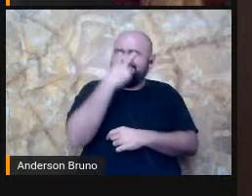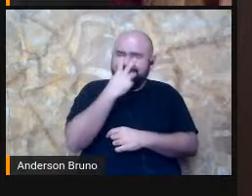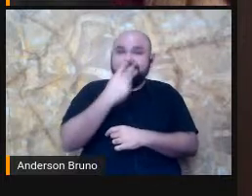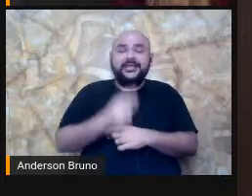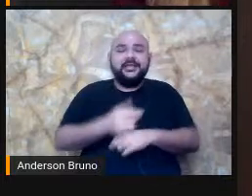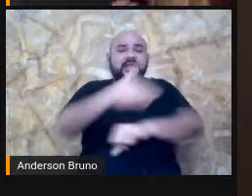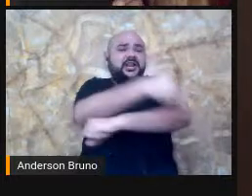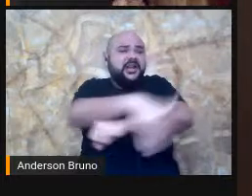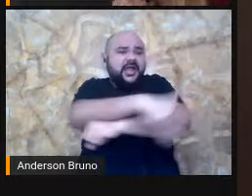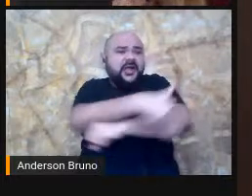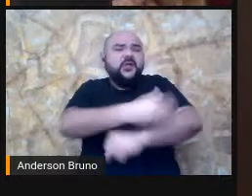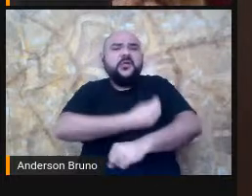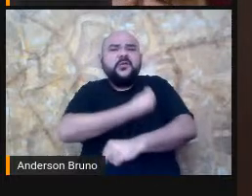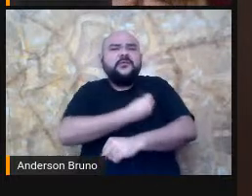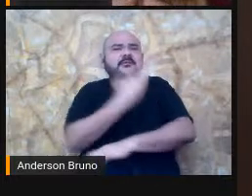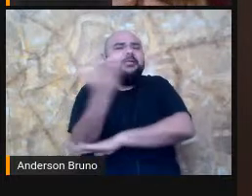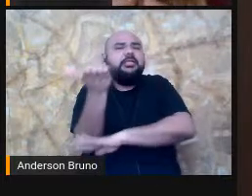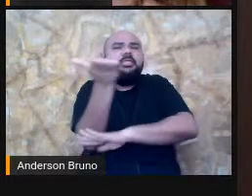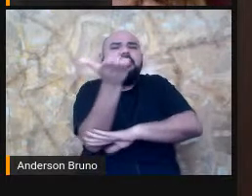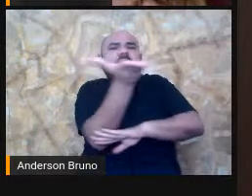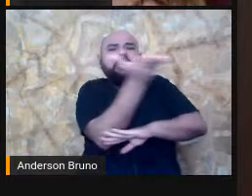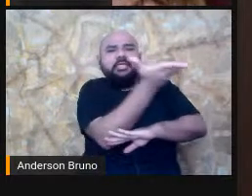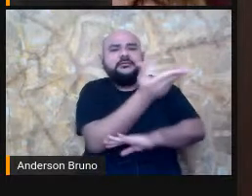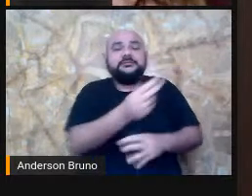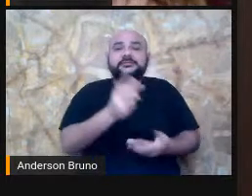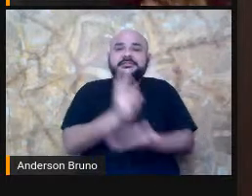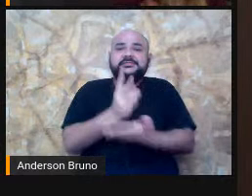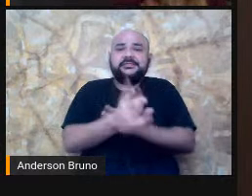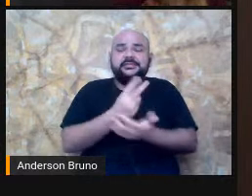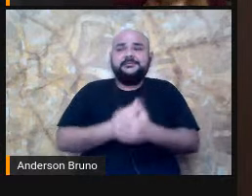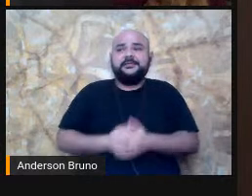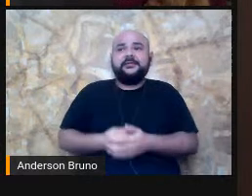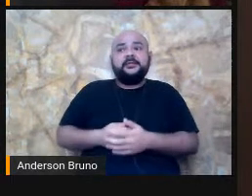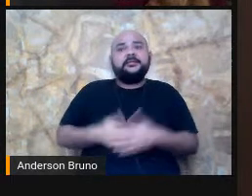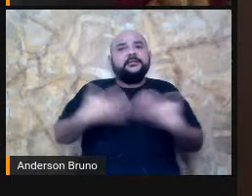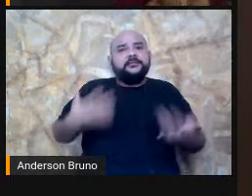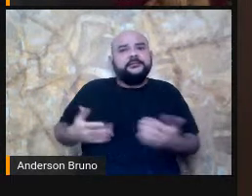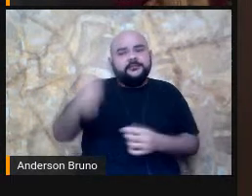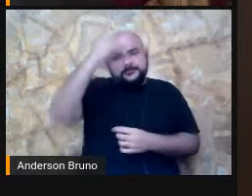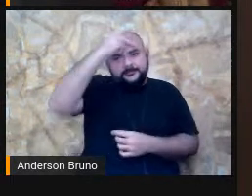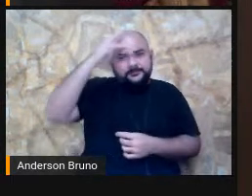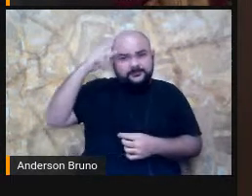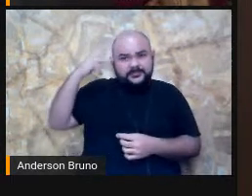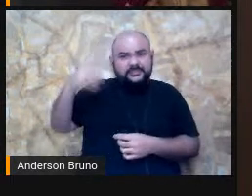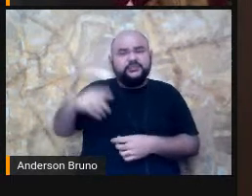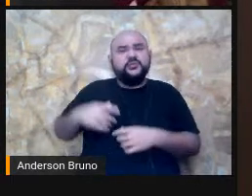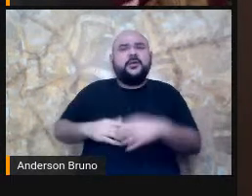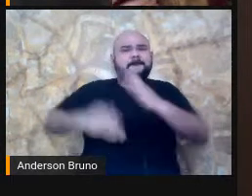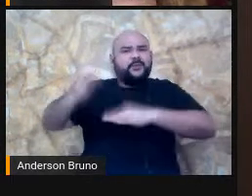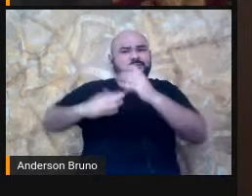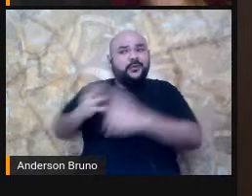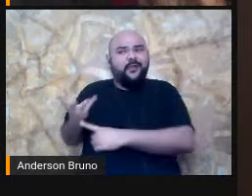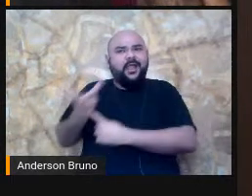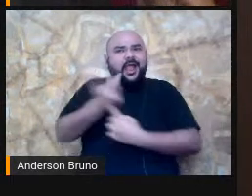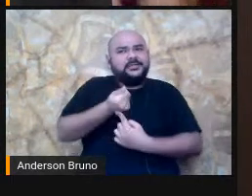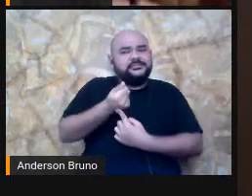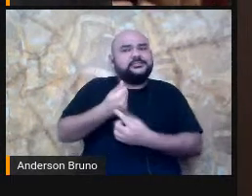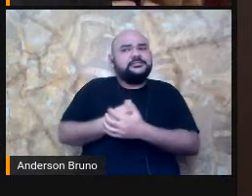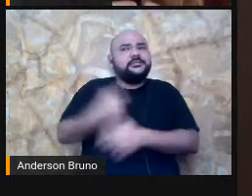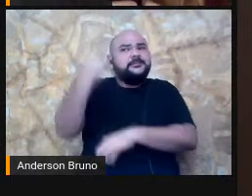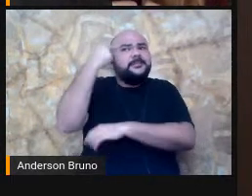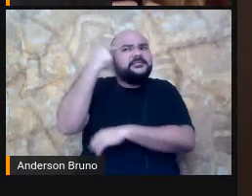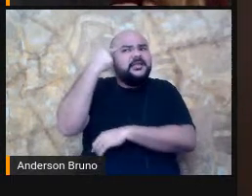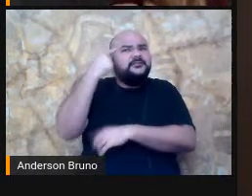e os artistas pensavam, como eu vou retratar nas artes plásticas uma pessoa cega se ela não tem